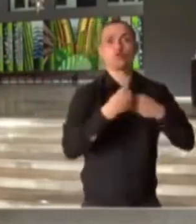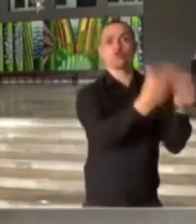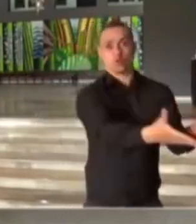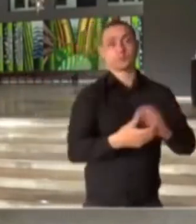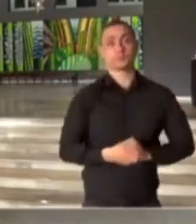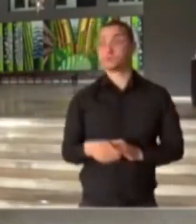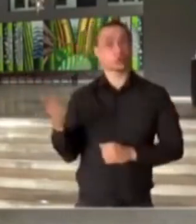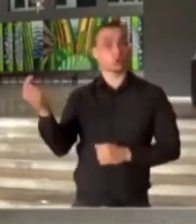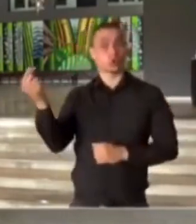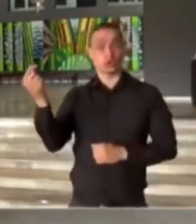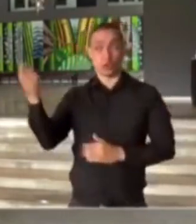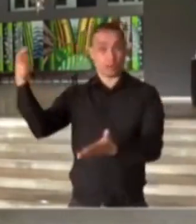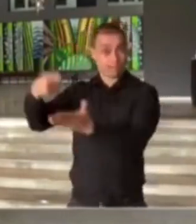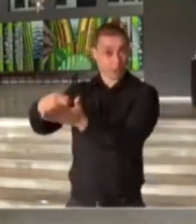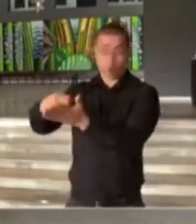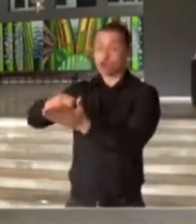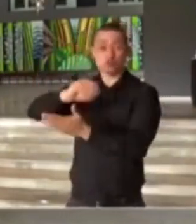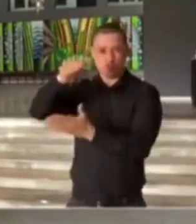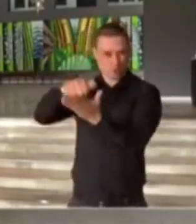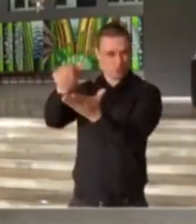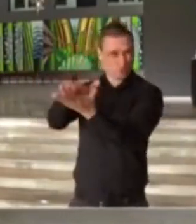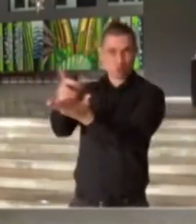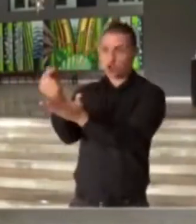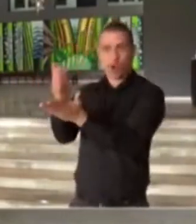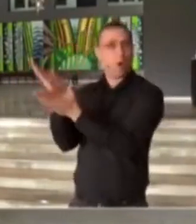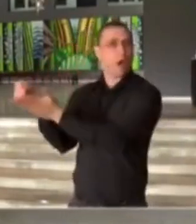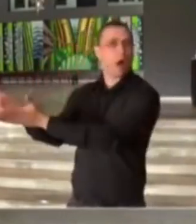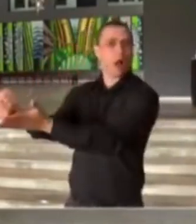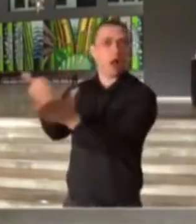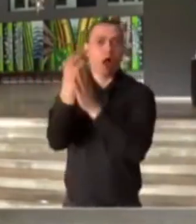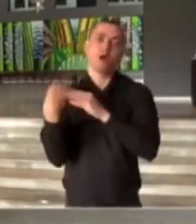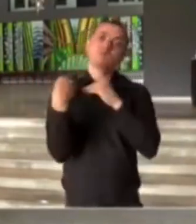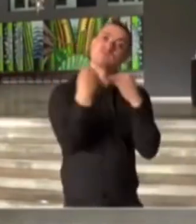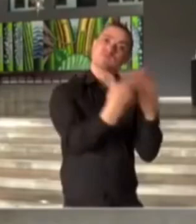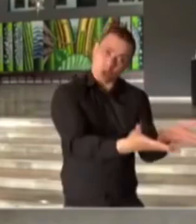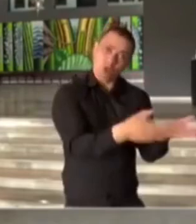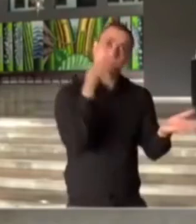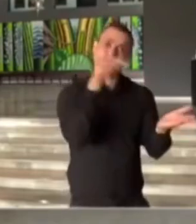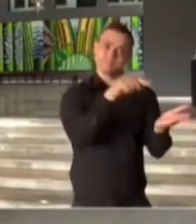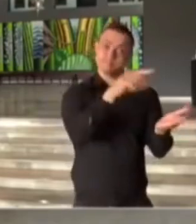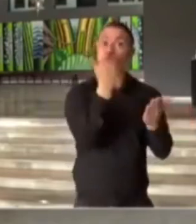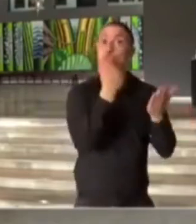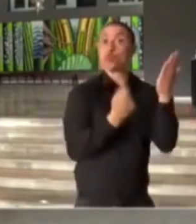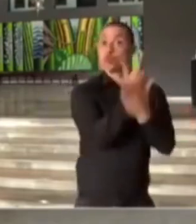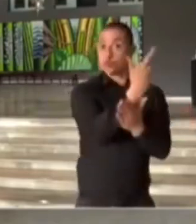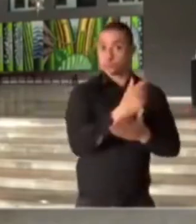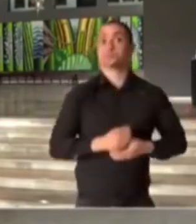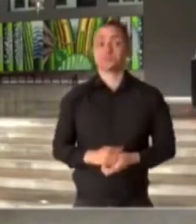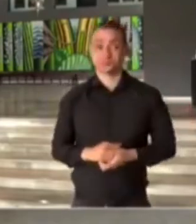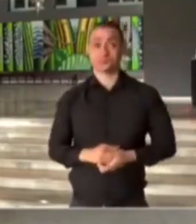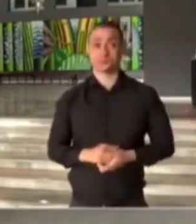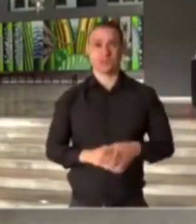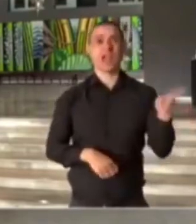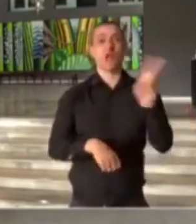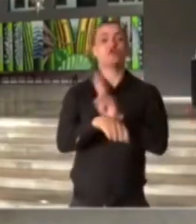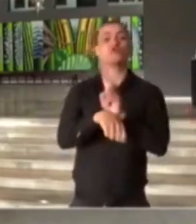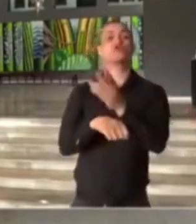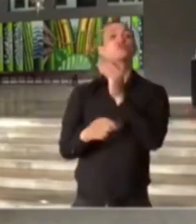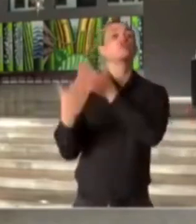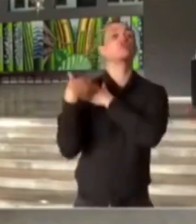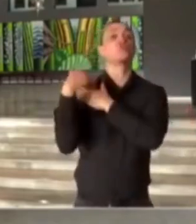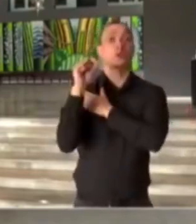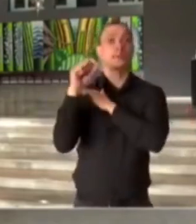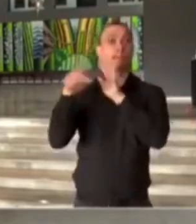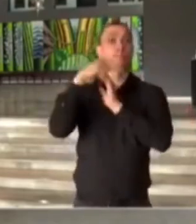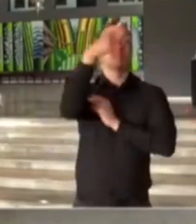O valor integral dessas multas será revertido para esta finalidade. A fiscalização vai ficar a cargo dos